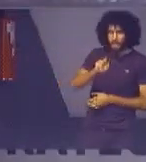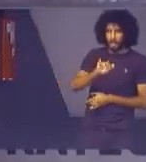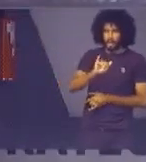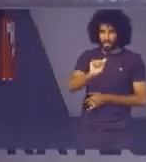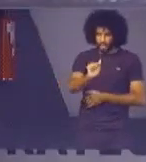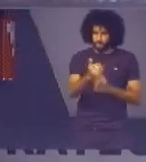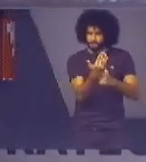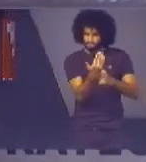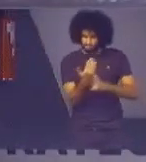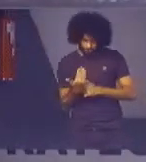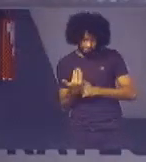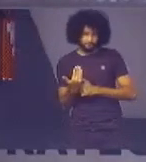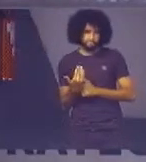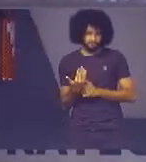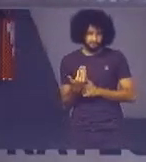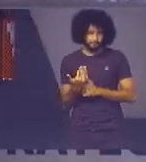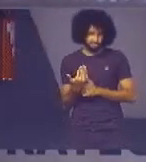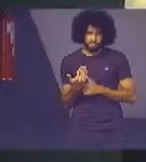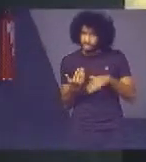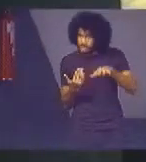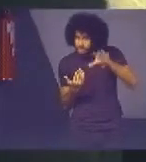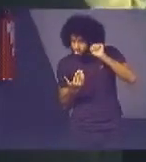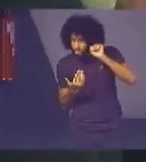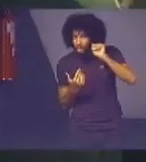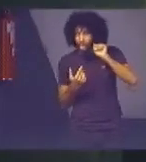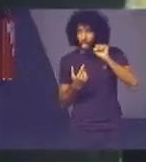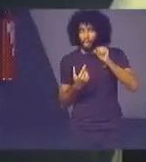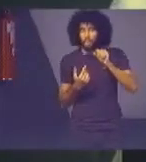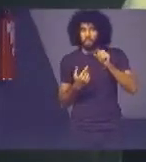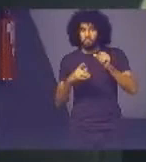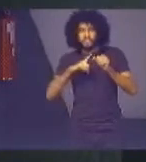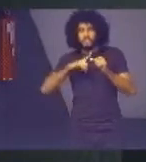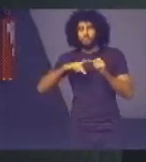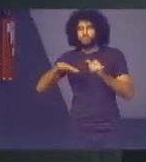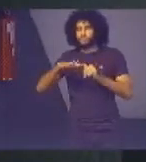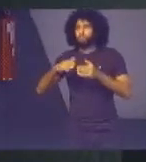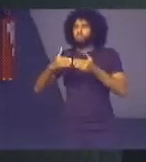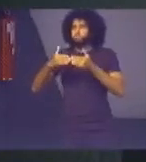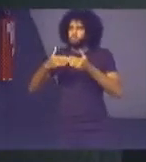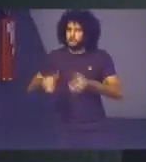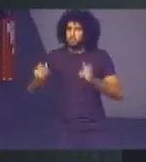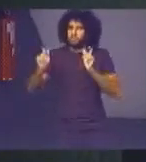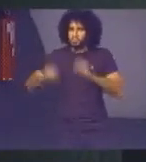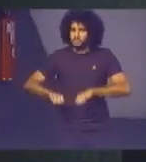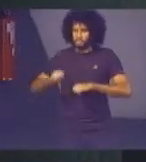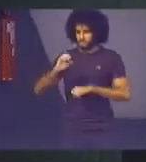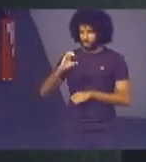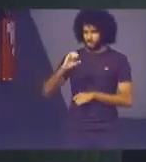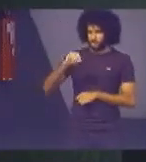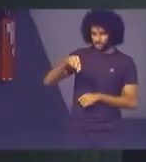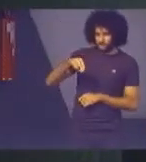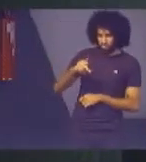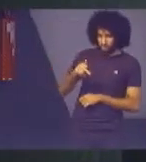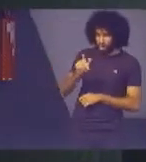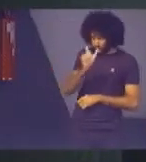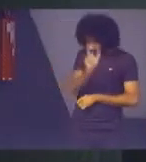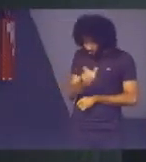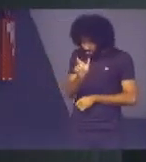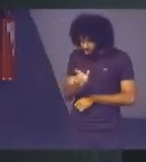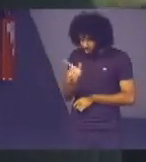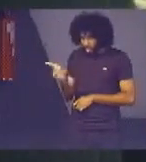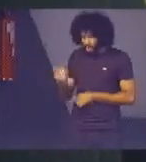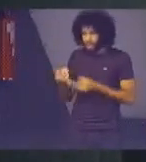época me deu o espaço para fazer com que do CMP aquelas pessoas doentes mentais fossem